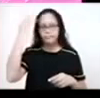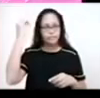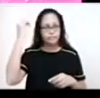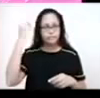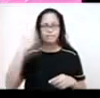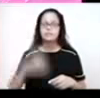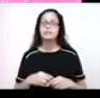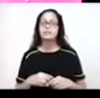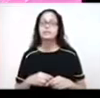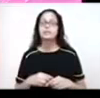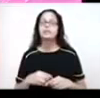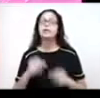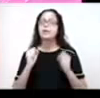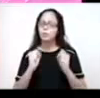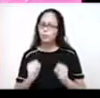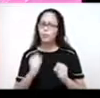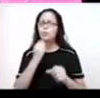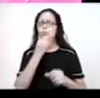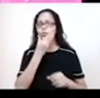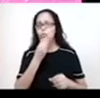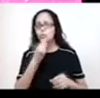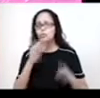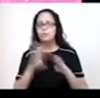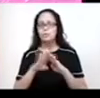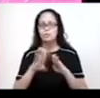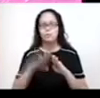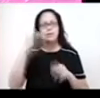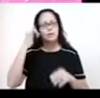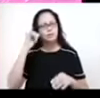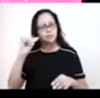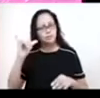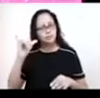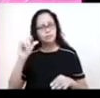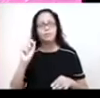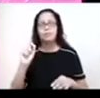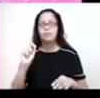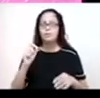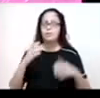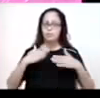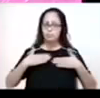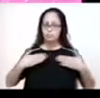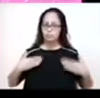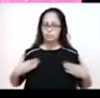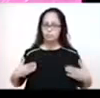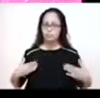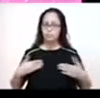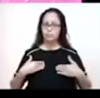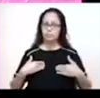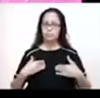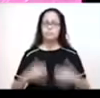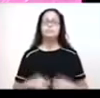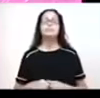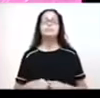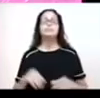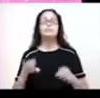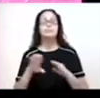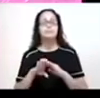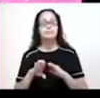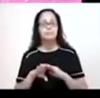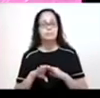pode afetar homens. A prevenção, através do autoexame, do toque das mamas.